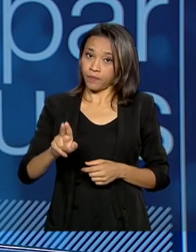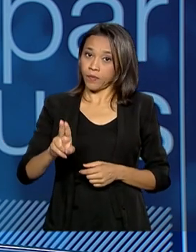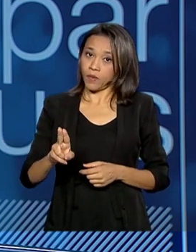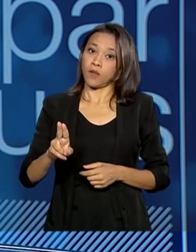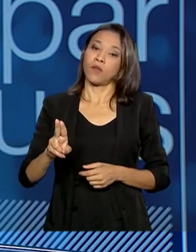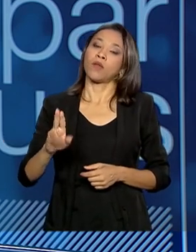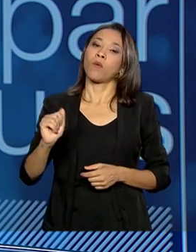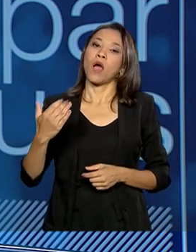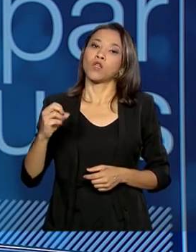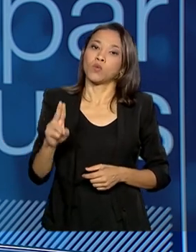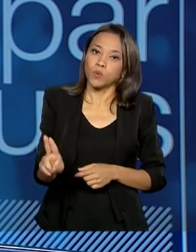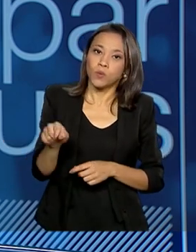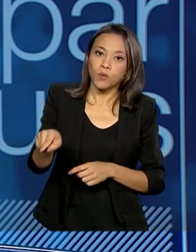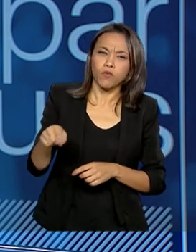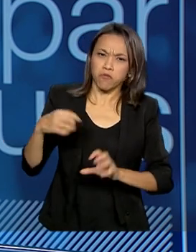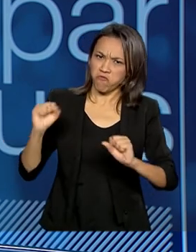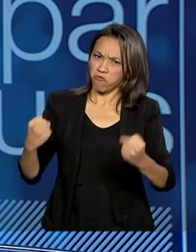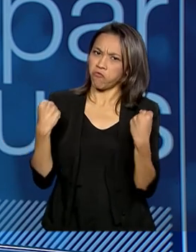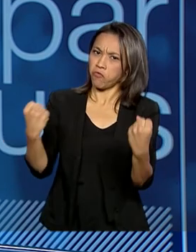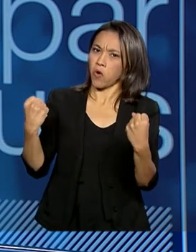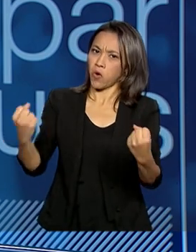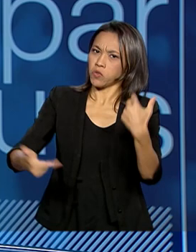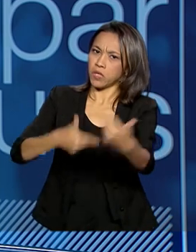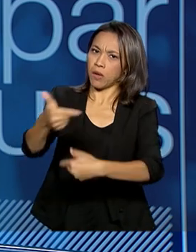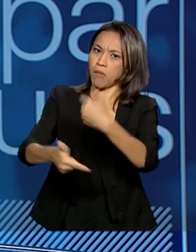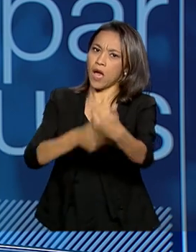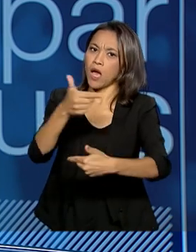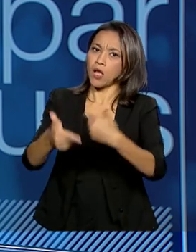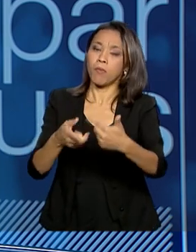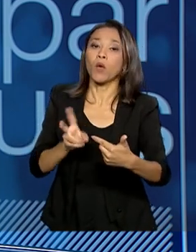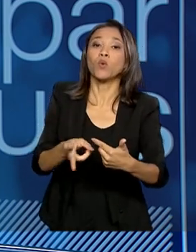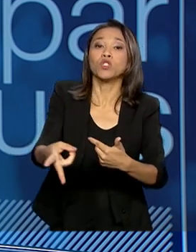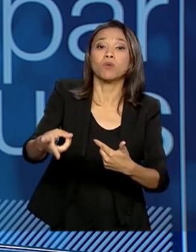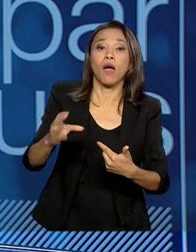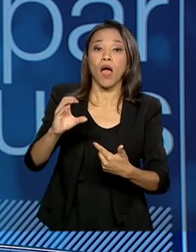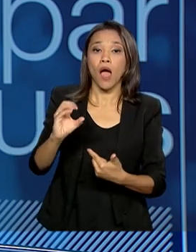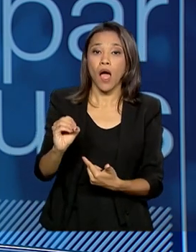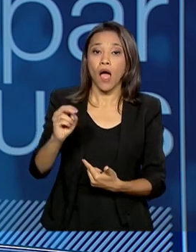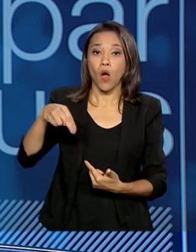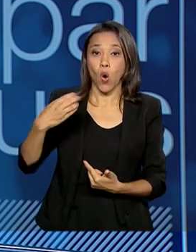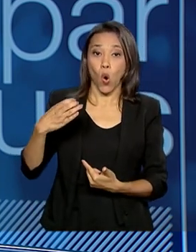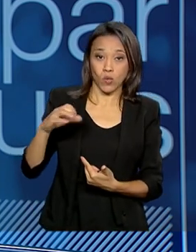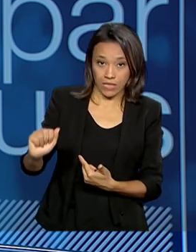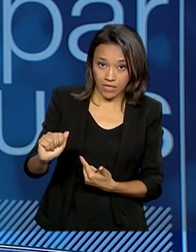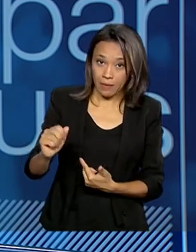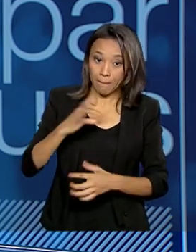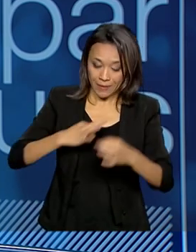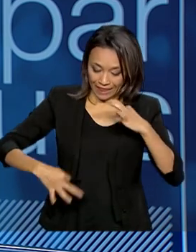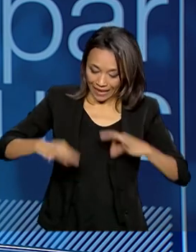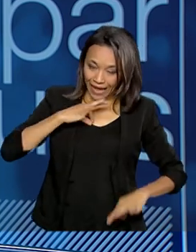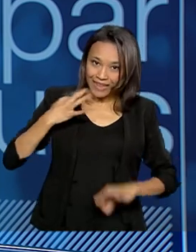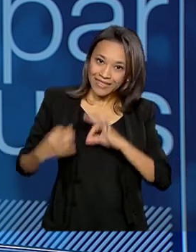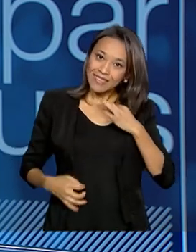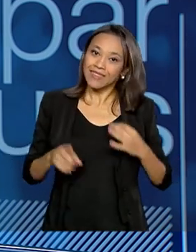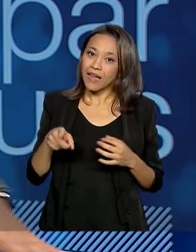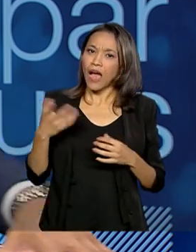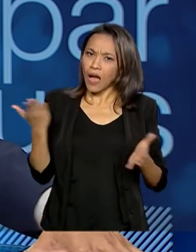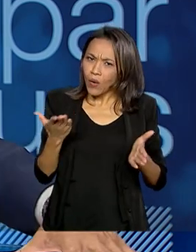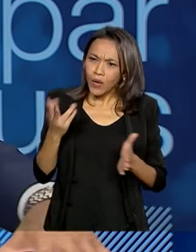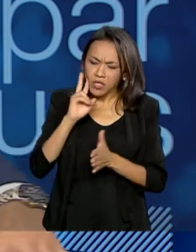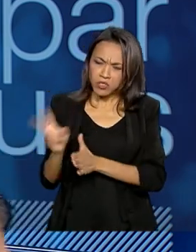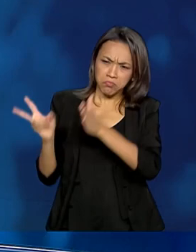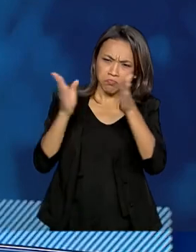dobrar a quantidade de onça pintada. Agora, o a gente está fazendo foi o trabalho das ararinhas. A gente viu que estava em extinção,